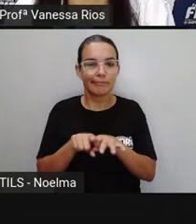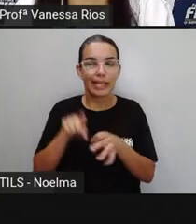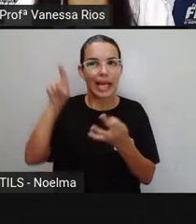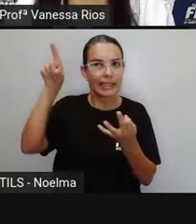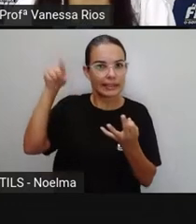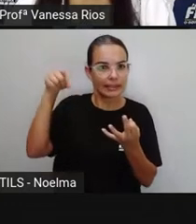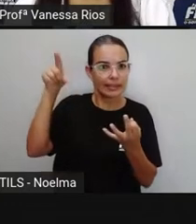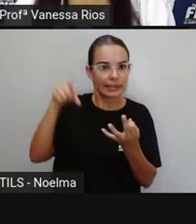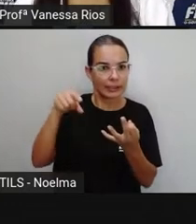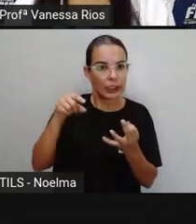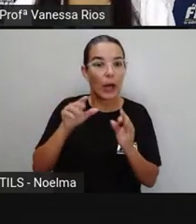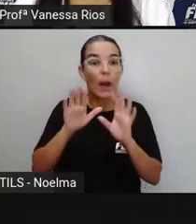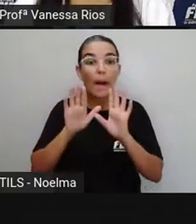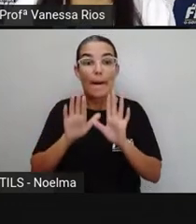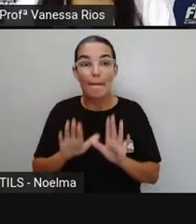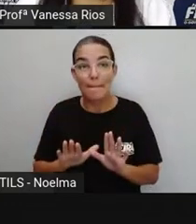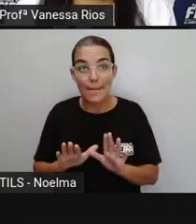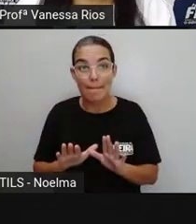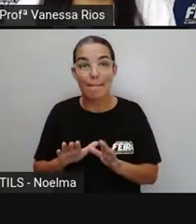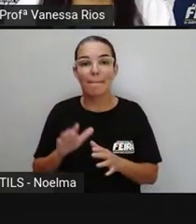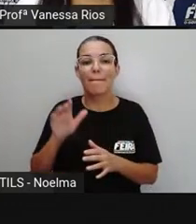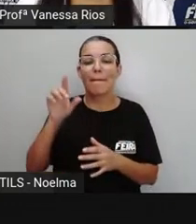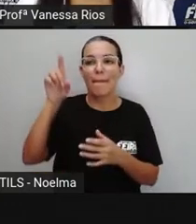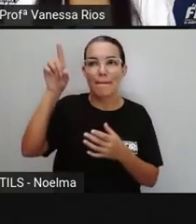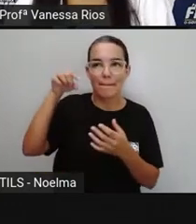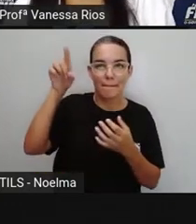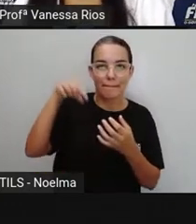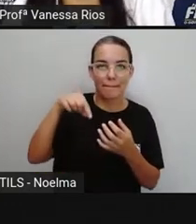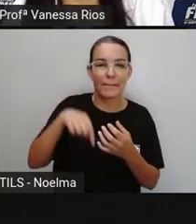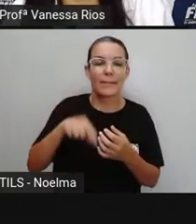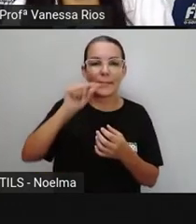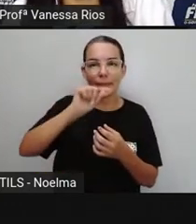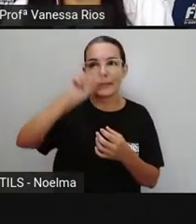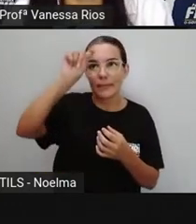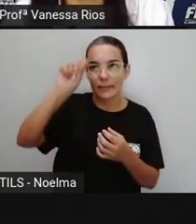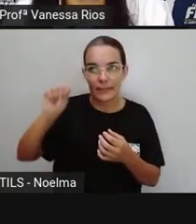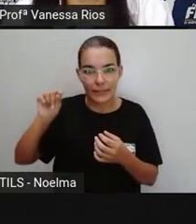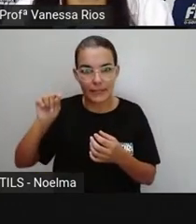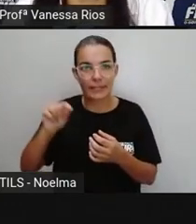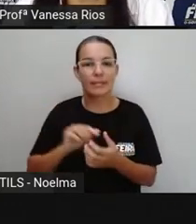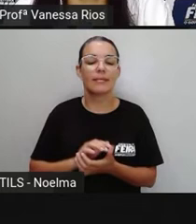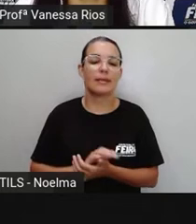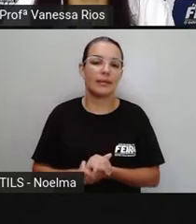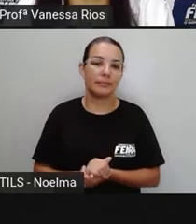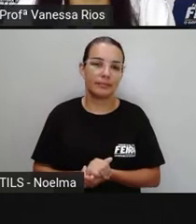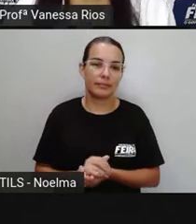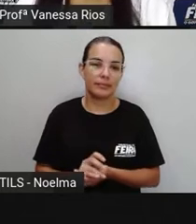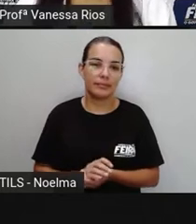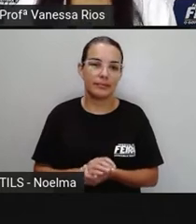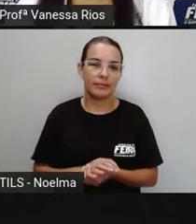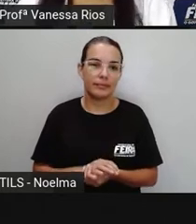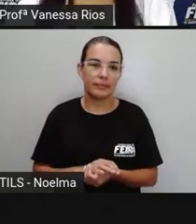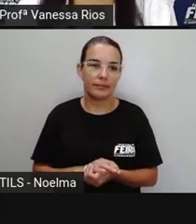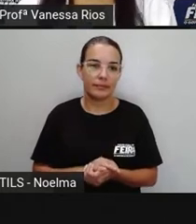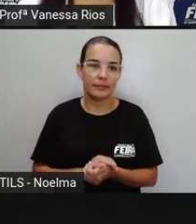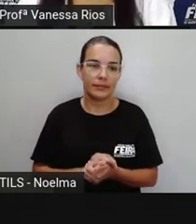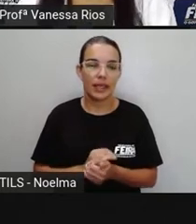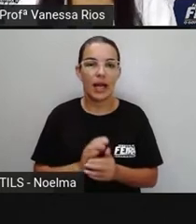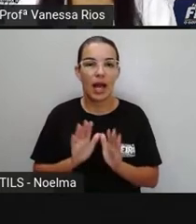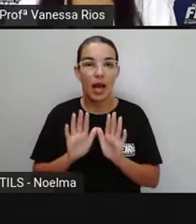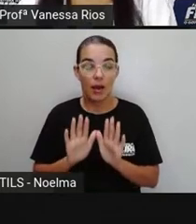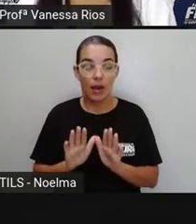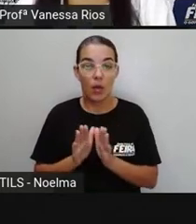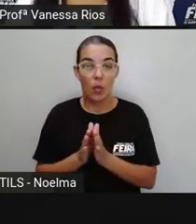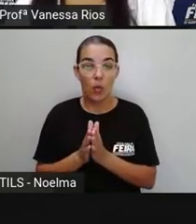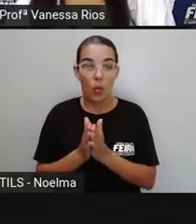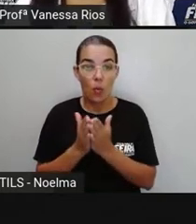acento, o acento agudo em árvore, o circunflexo em lâmpada e agudo em número. Mas quando a gente observa